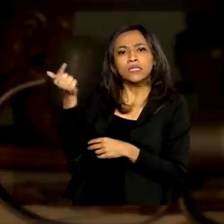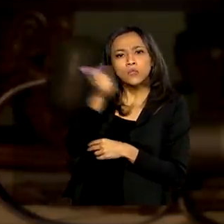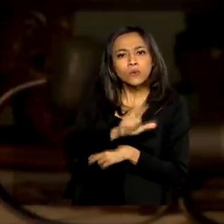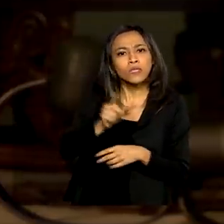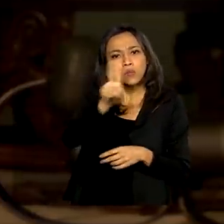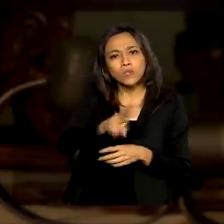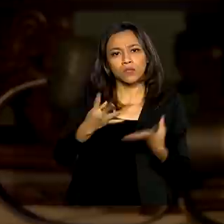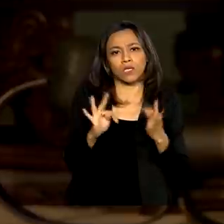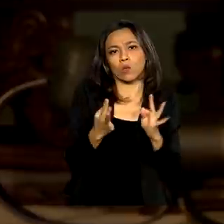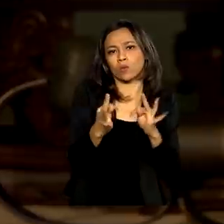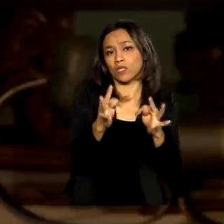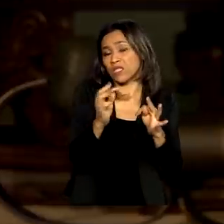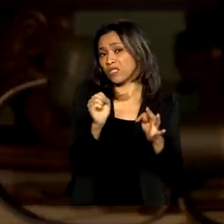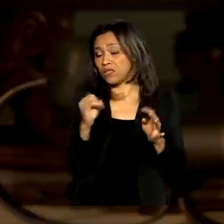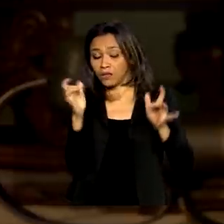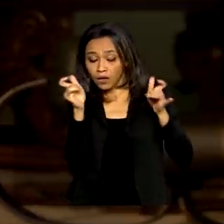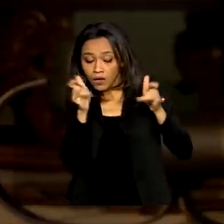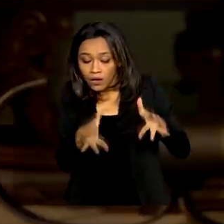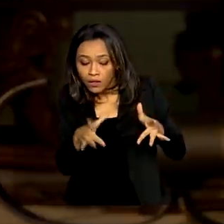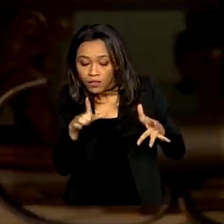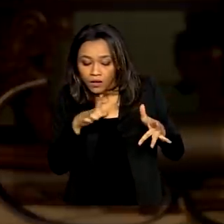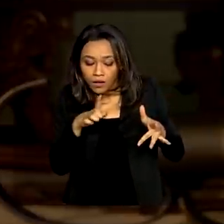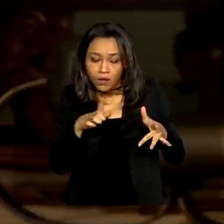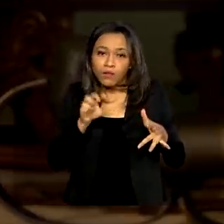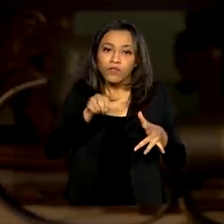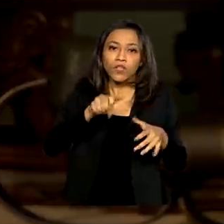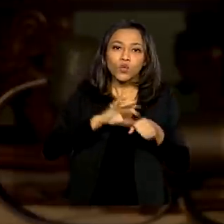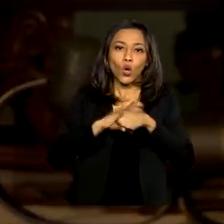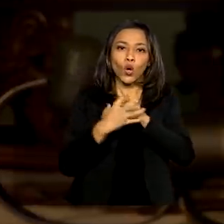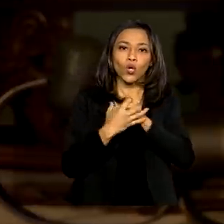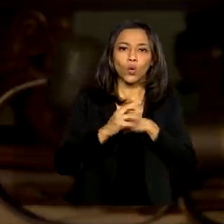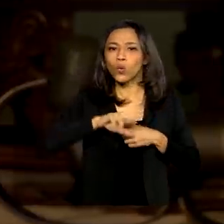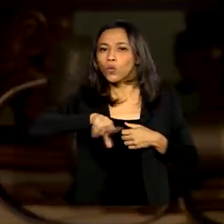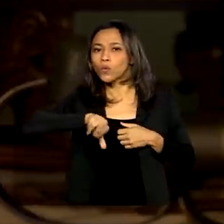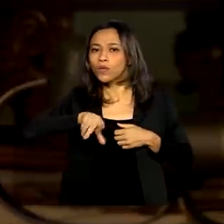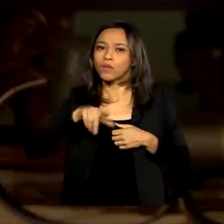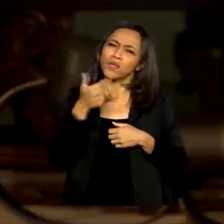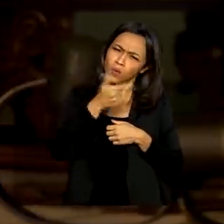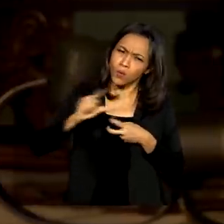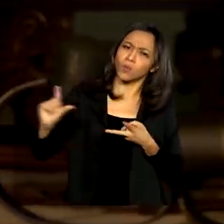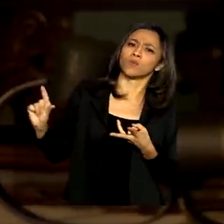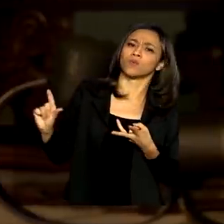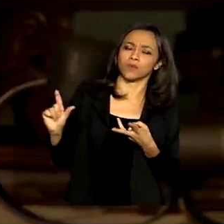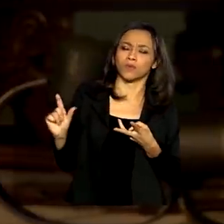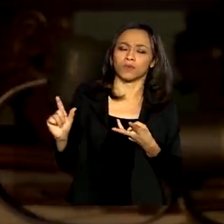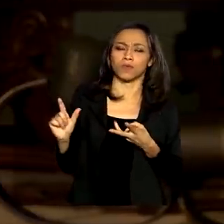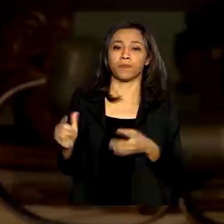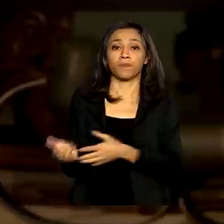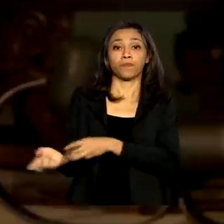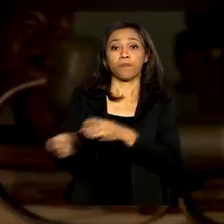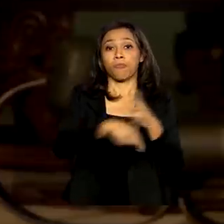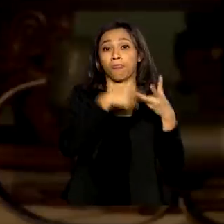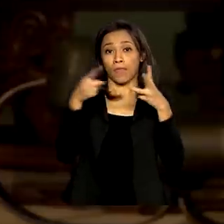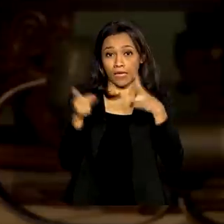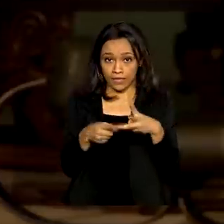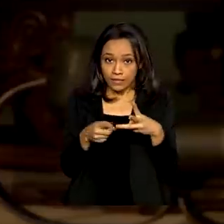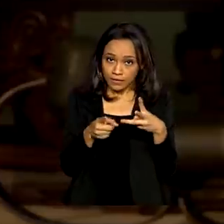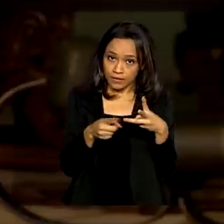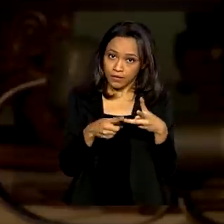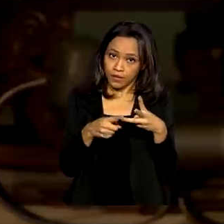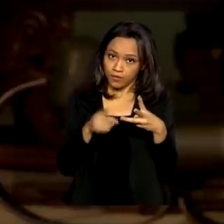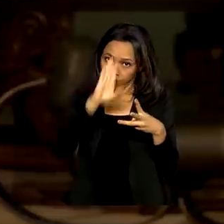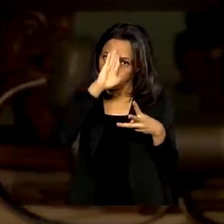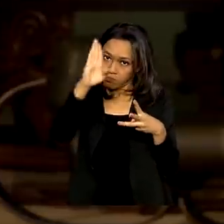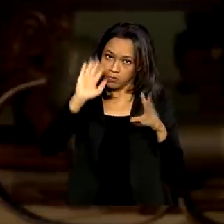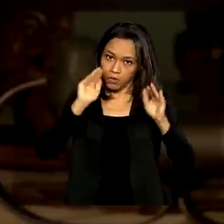artificial se existe ou não o coronavírus e outras doenças na amostra do paciente. A terceira